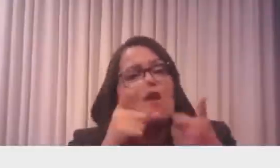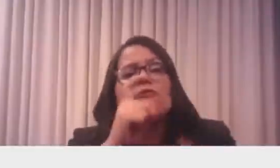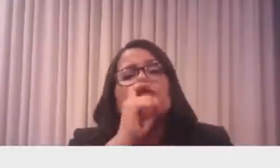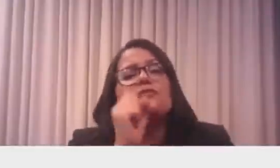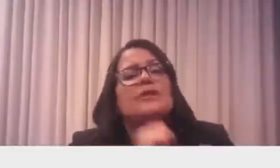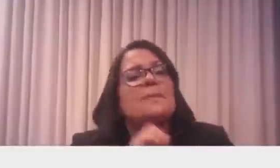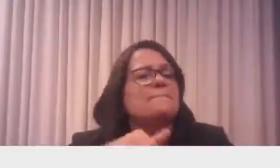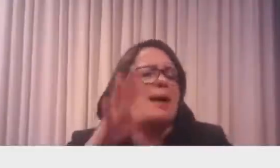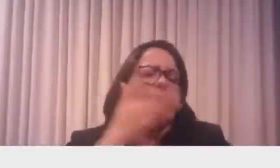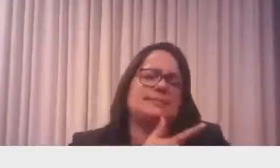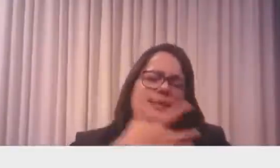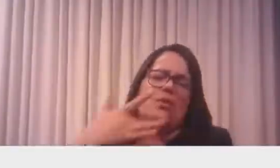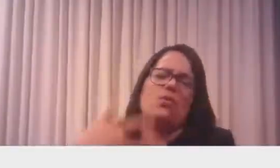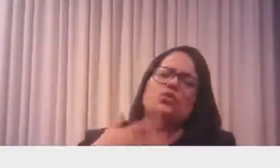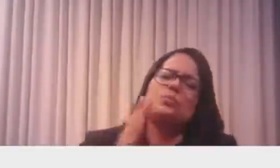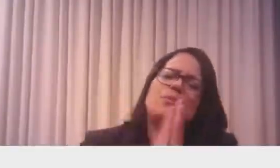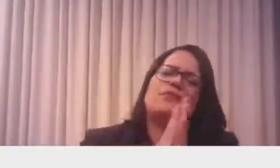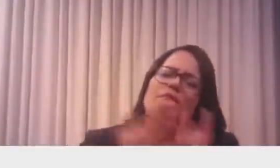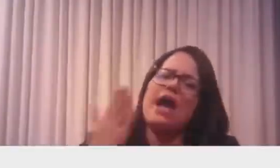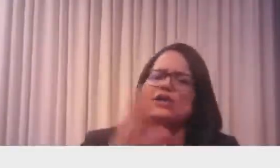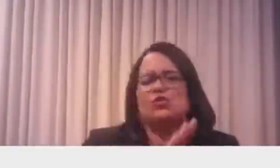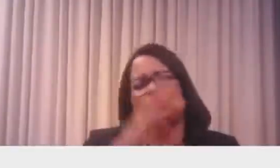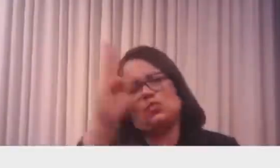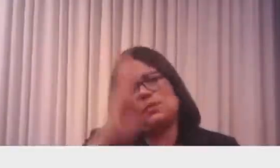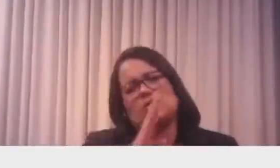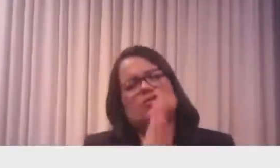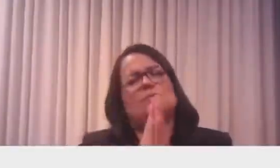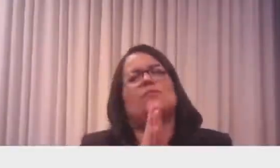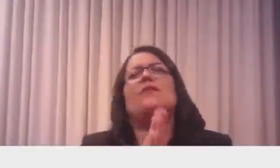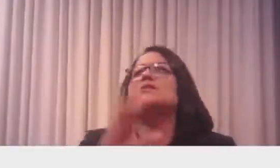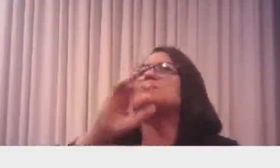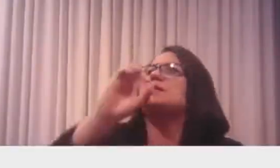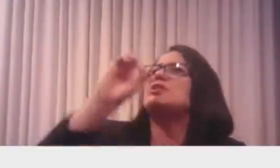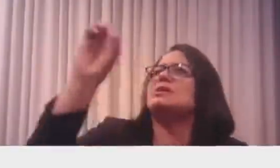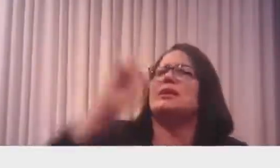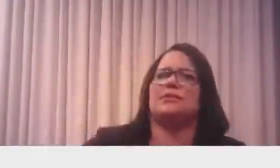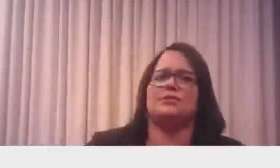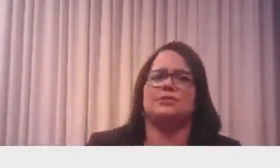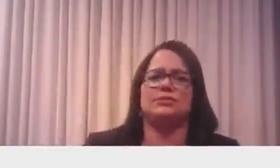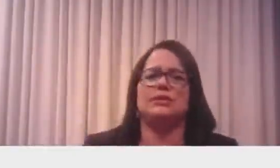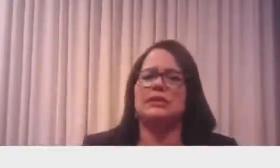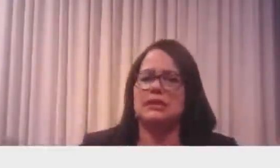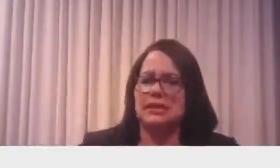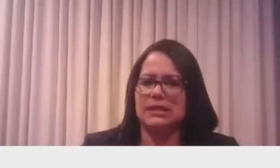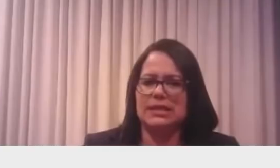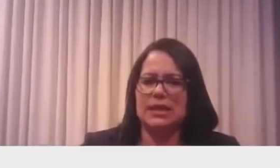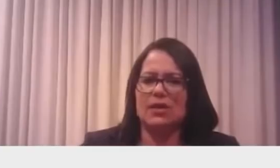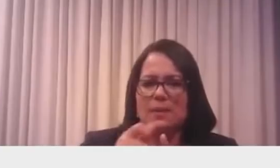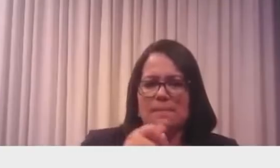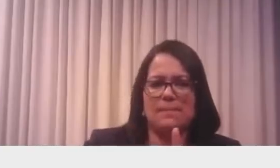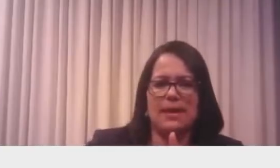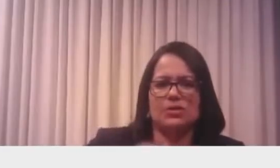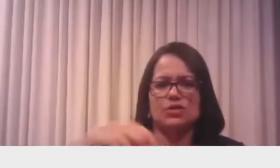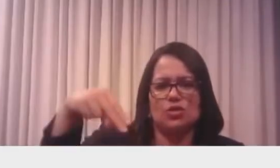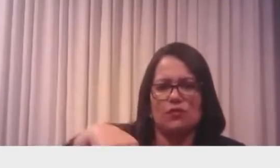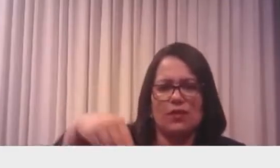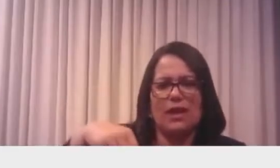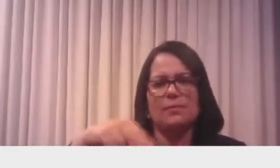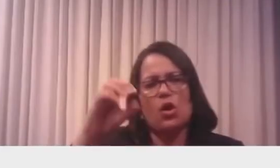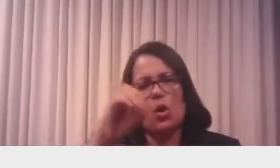saudável. Ajude o Brasil. A gente pede a Deus que agora, em novembro, final de outubro,